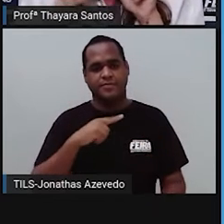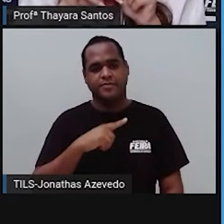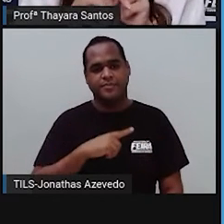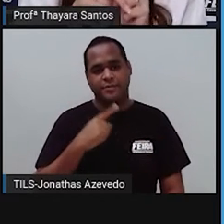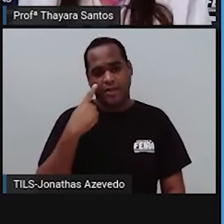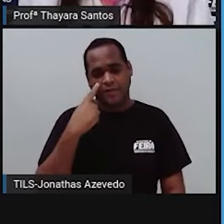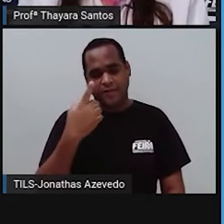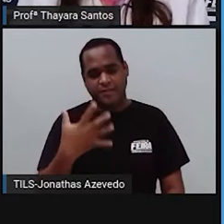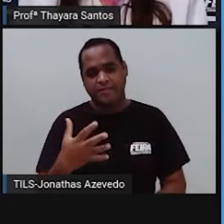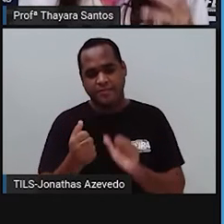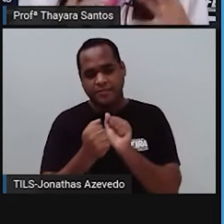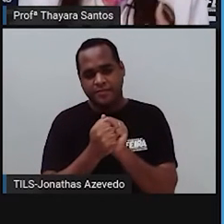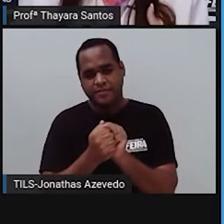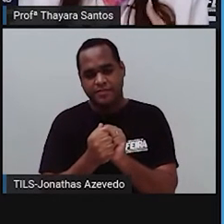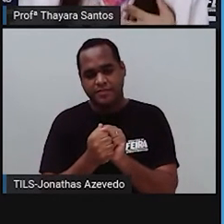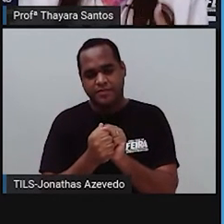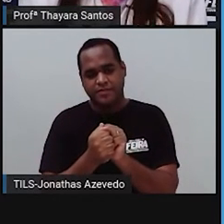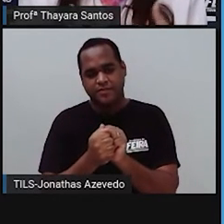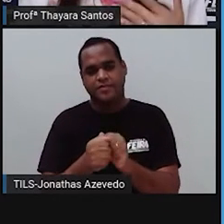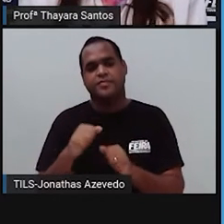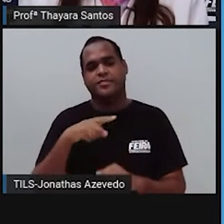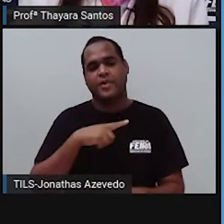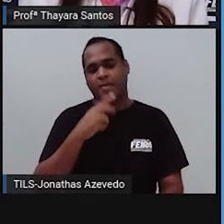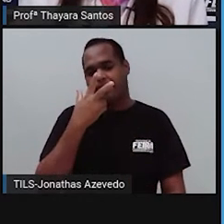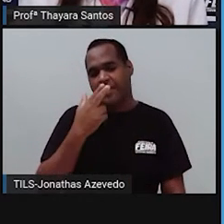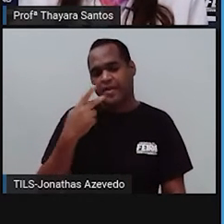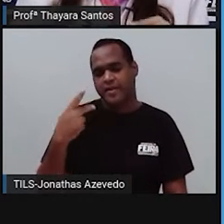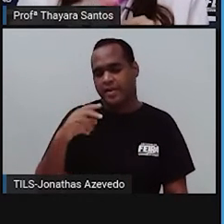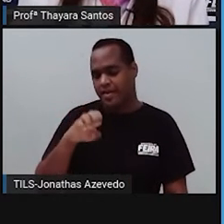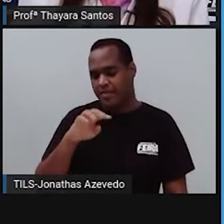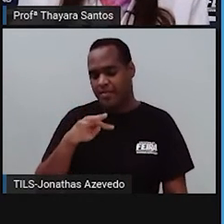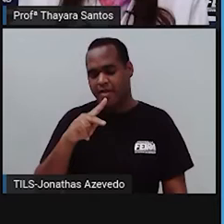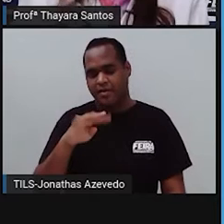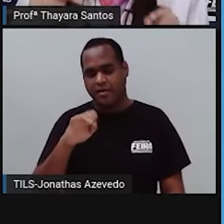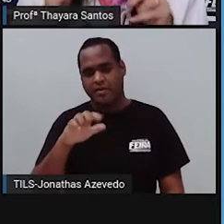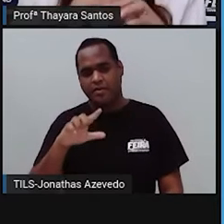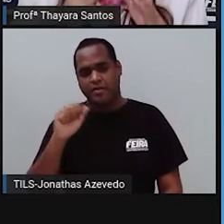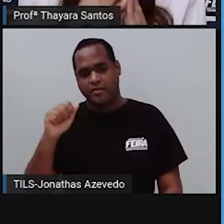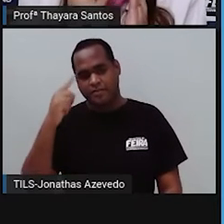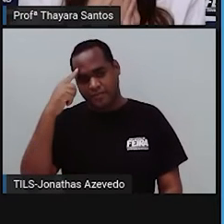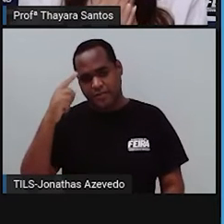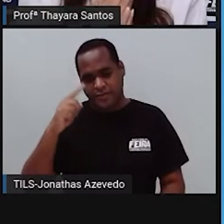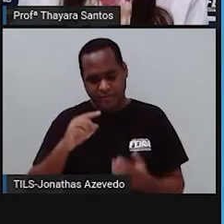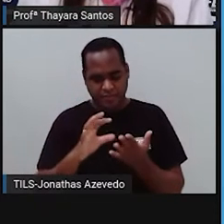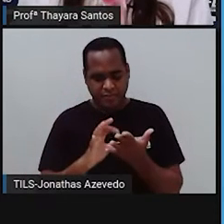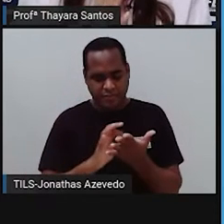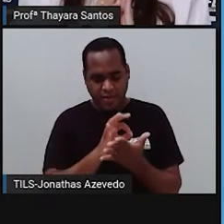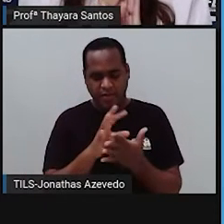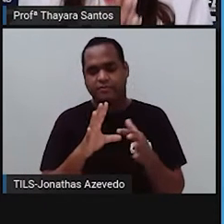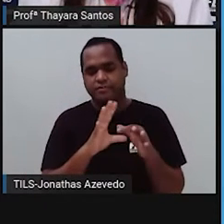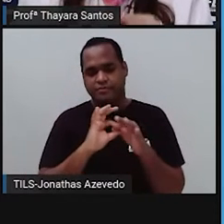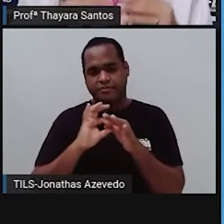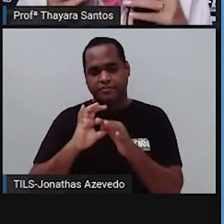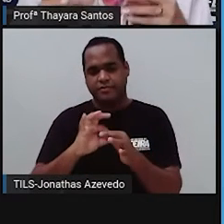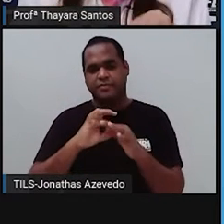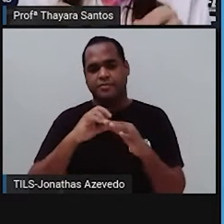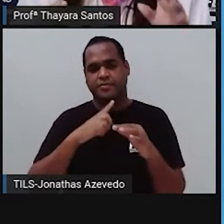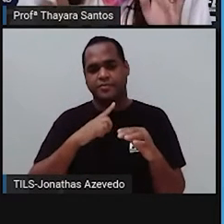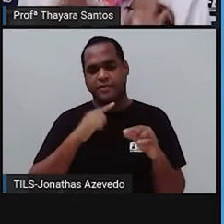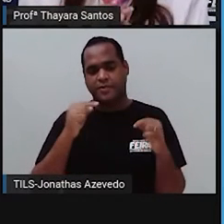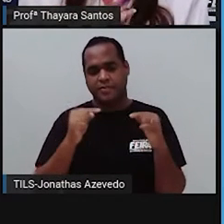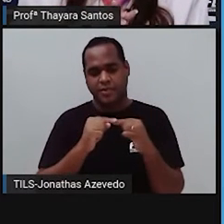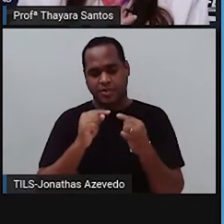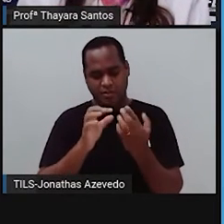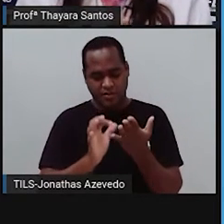vendo que eles estão muito juntinhos? Isso é uma característica do tecido epitelial. As células deles estão muito grudadinhas. E é justamente porque essas células